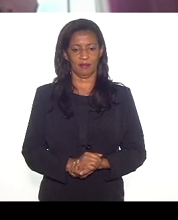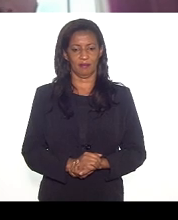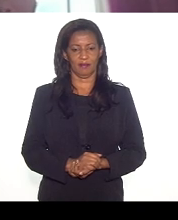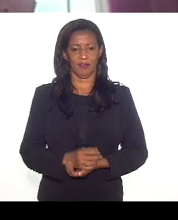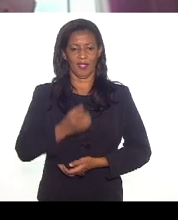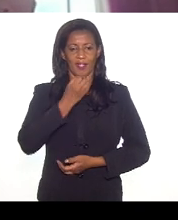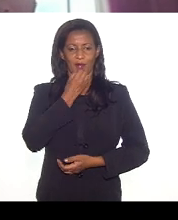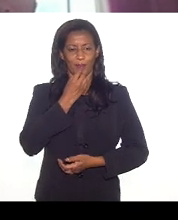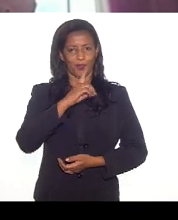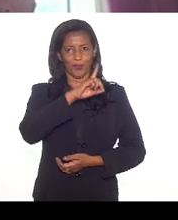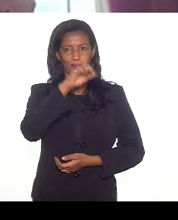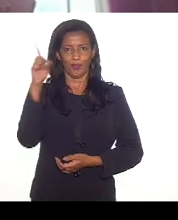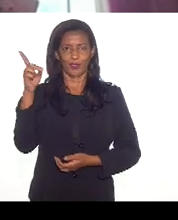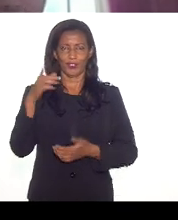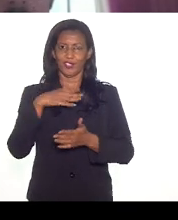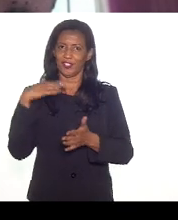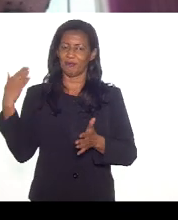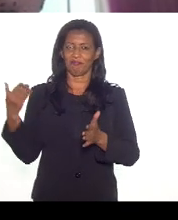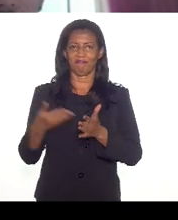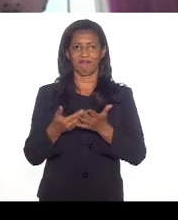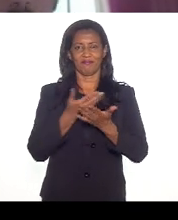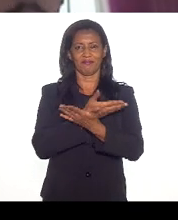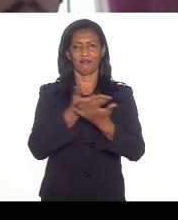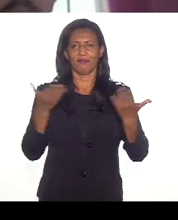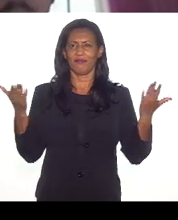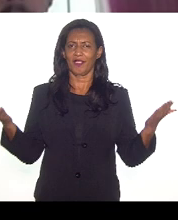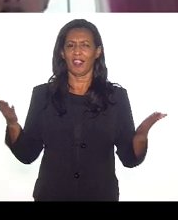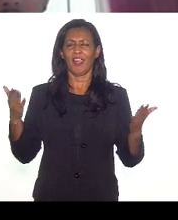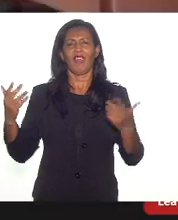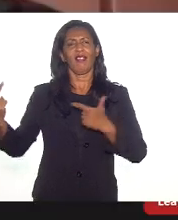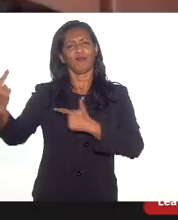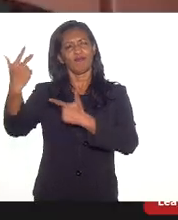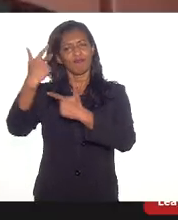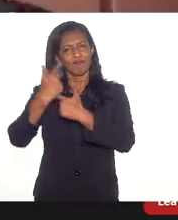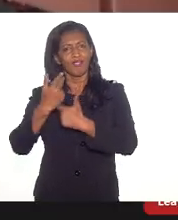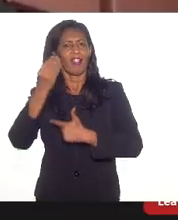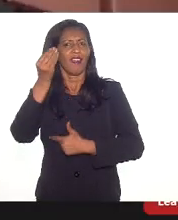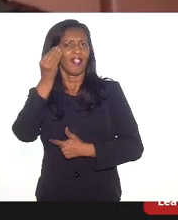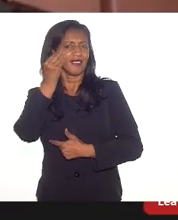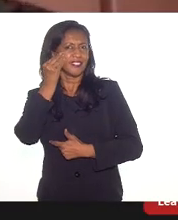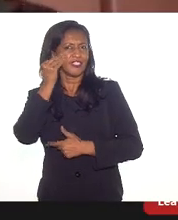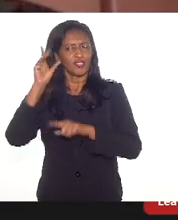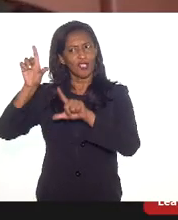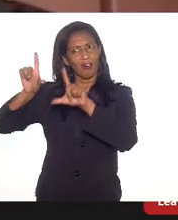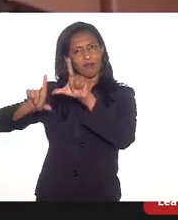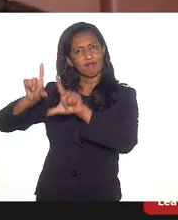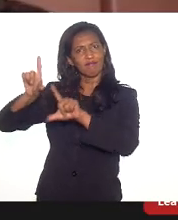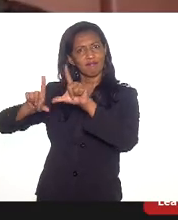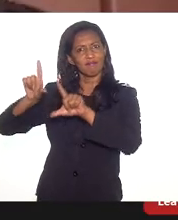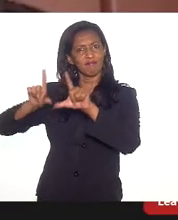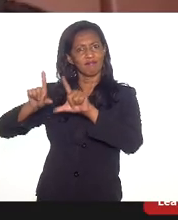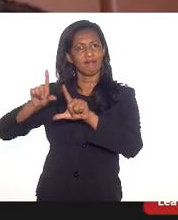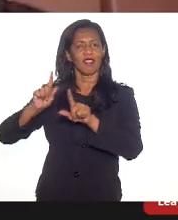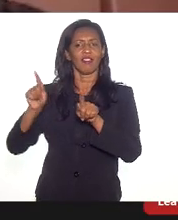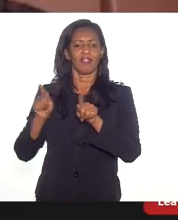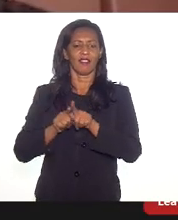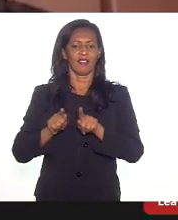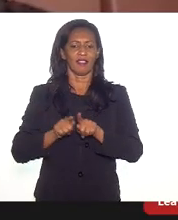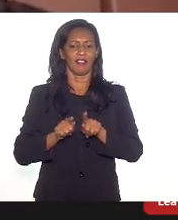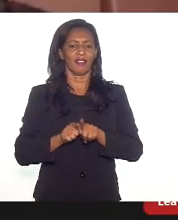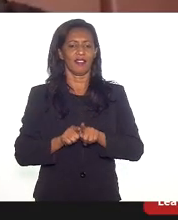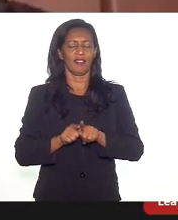Bom dia a todos e todas, bom dia a todos e todas que nos assistem pela TV Alerj, pela retransmissão